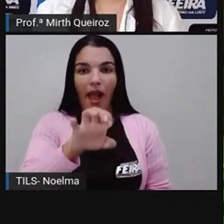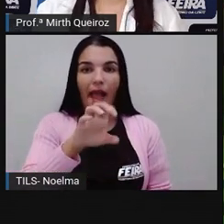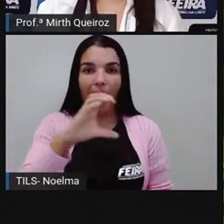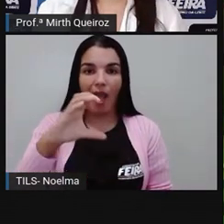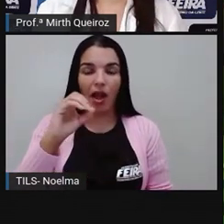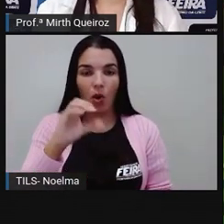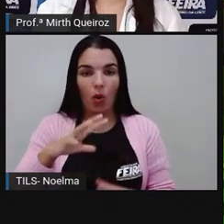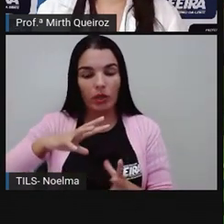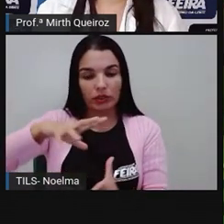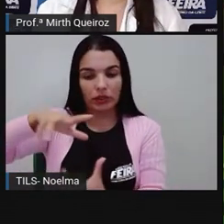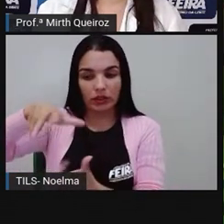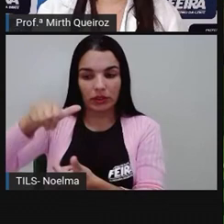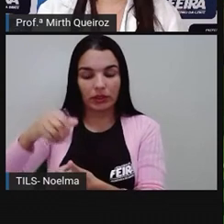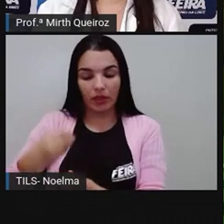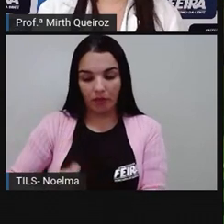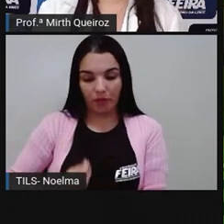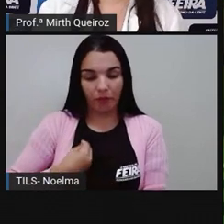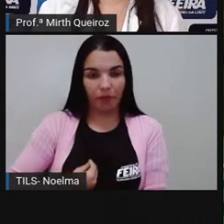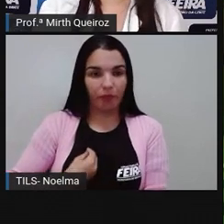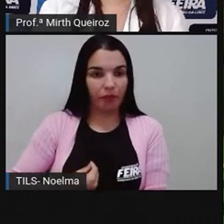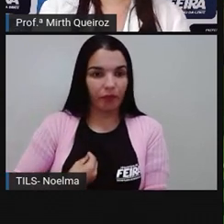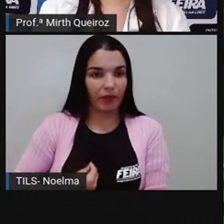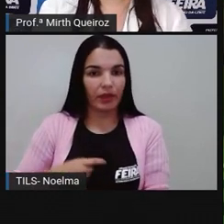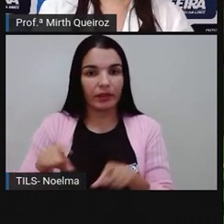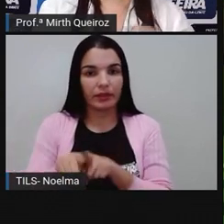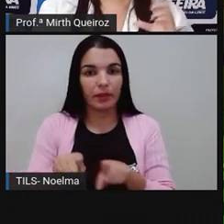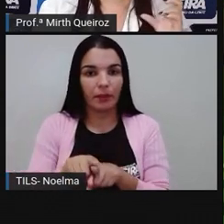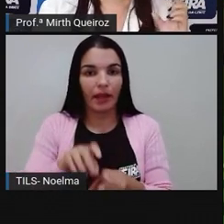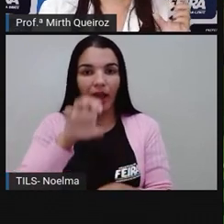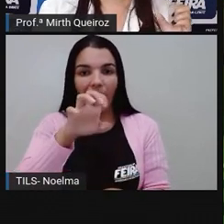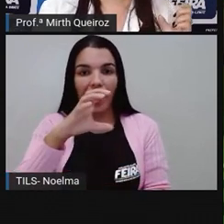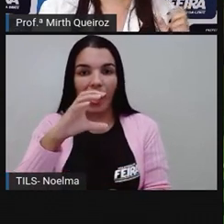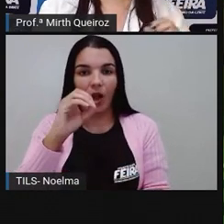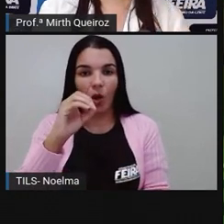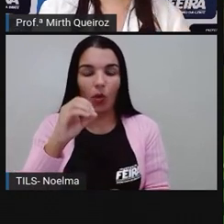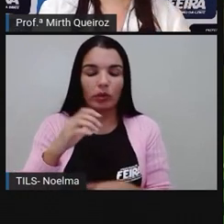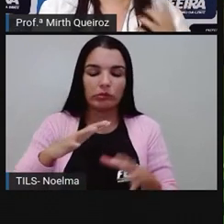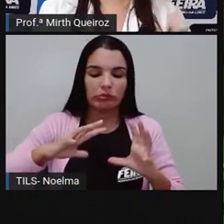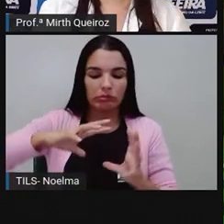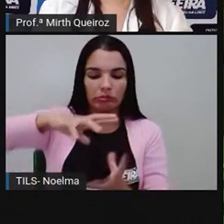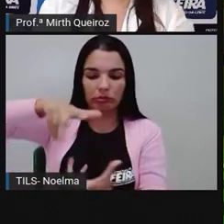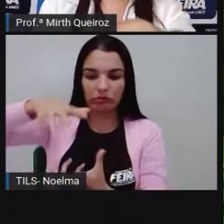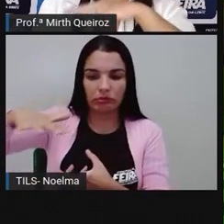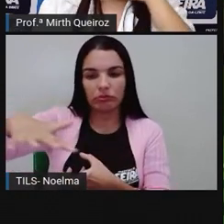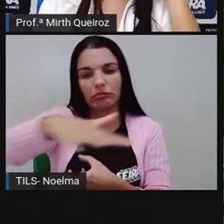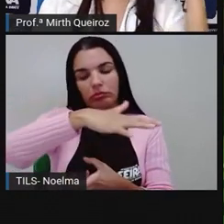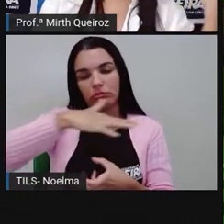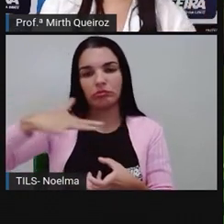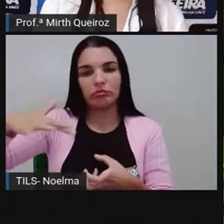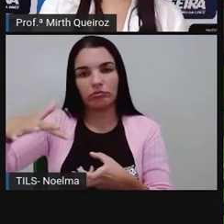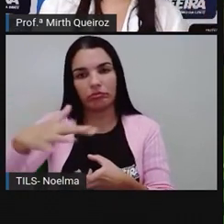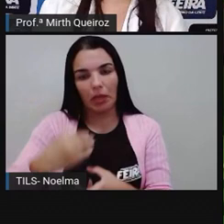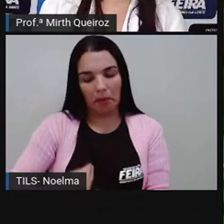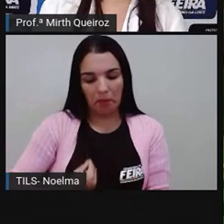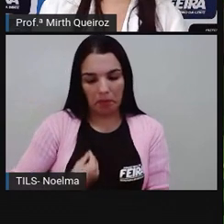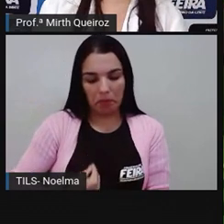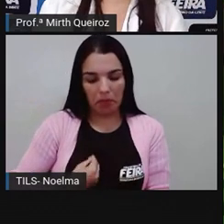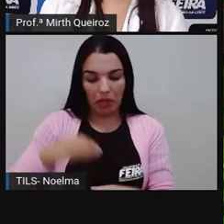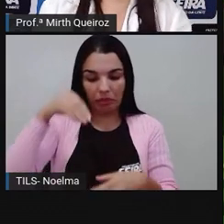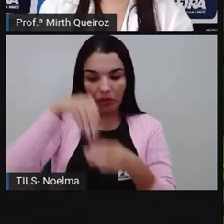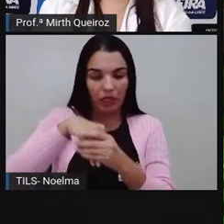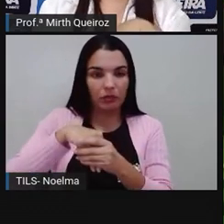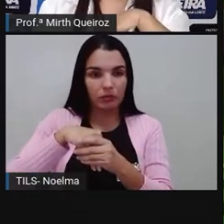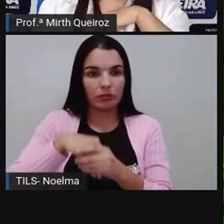biosfera, certo? Ecosfera, para lembrar aí de ecossistema, né? Esfera, os ecossistemas presentes nessa